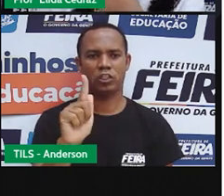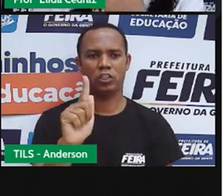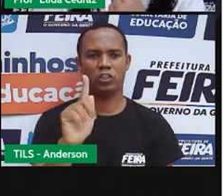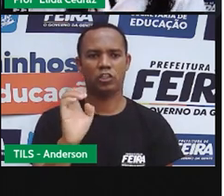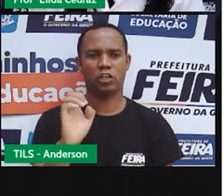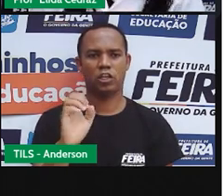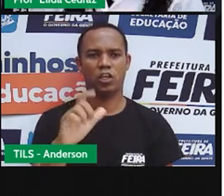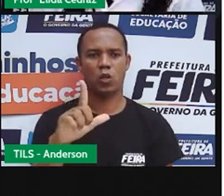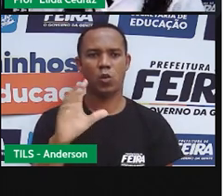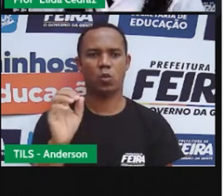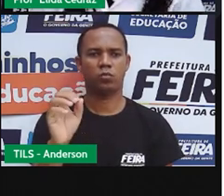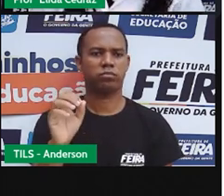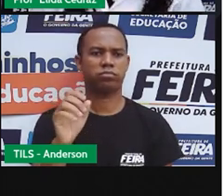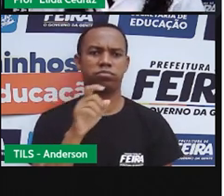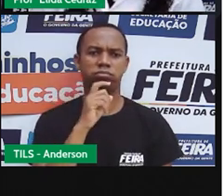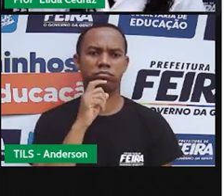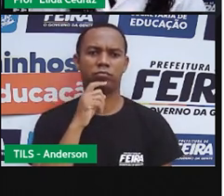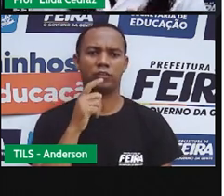gigante,